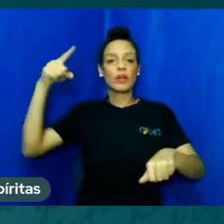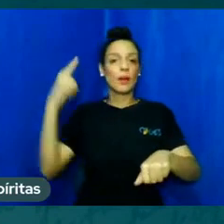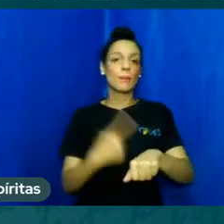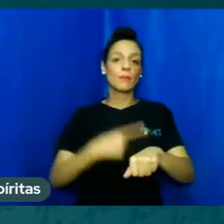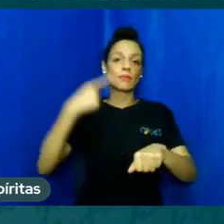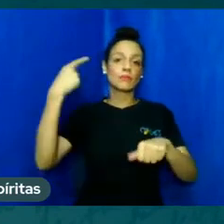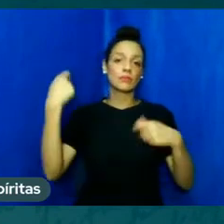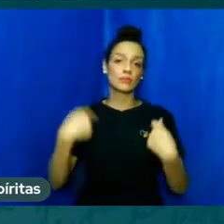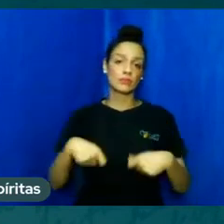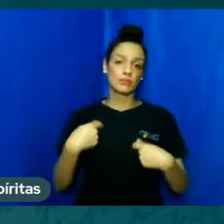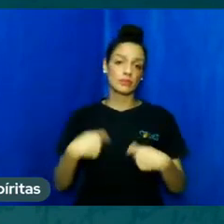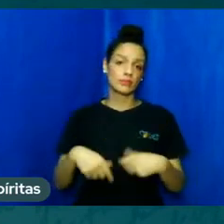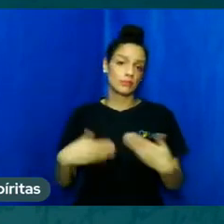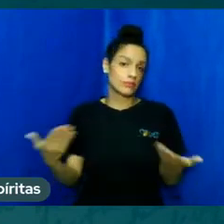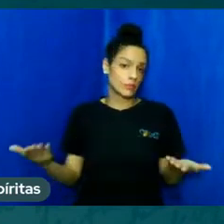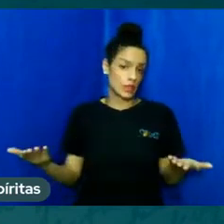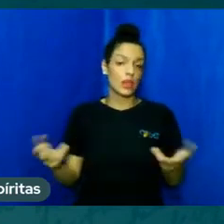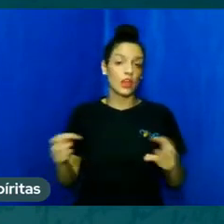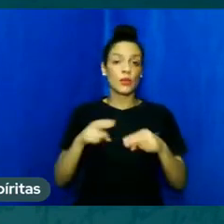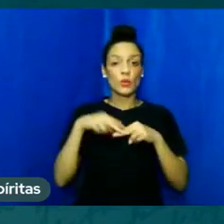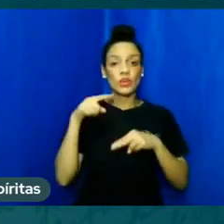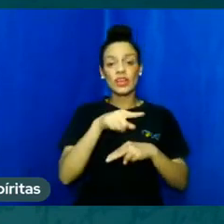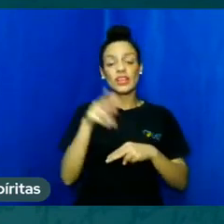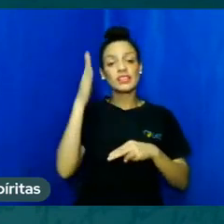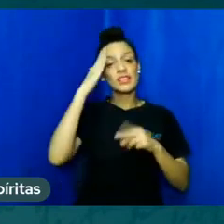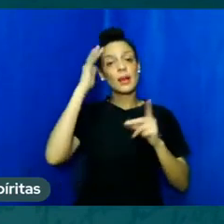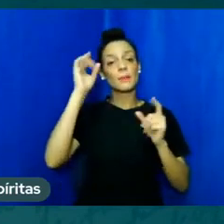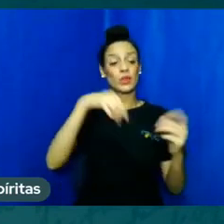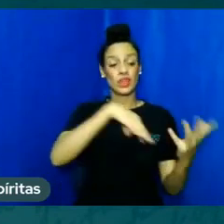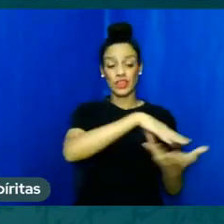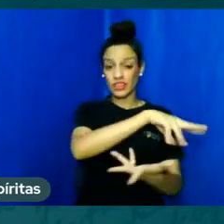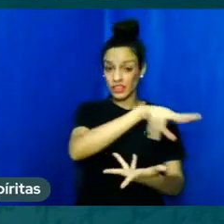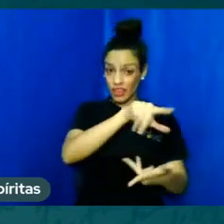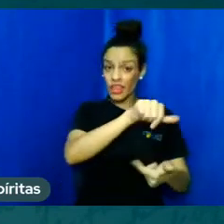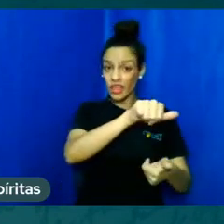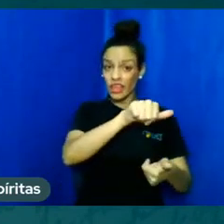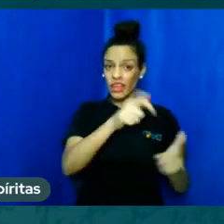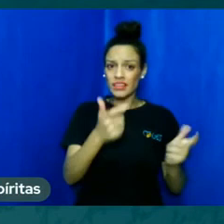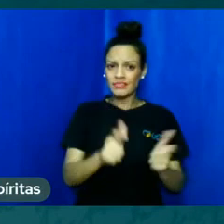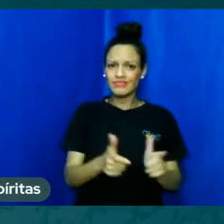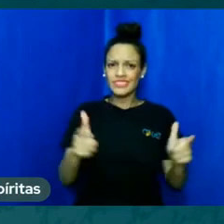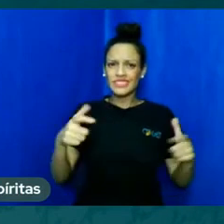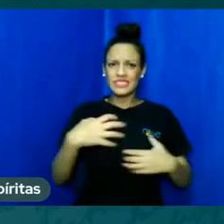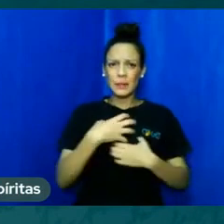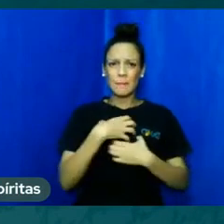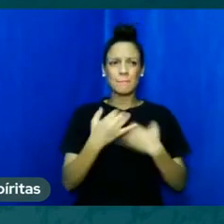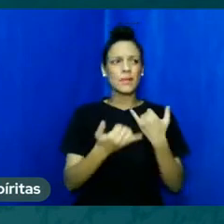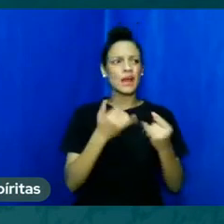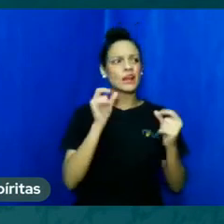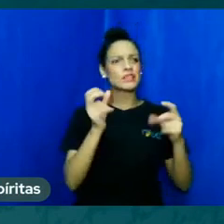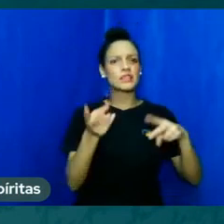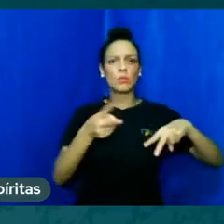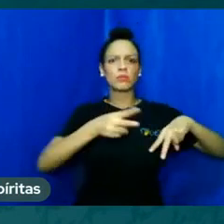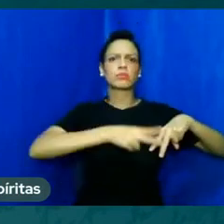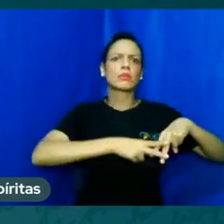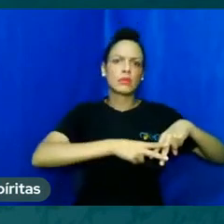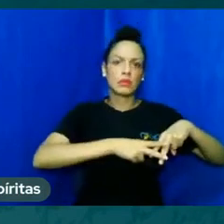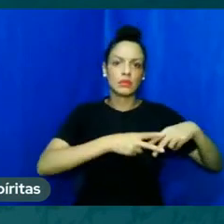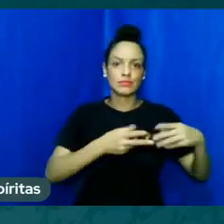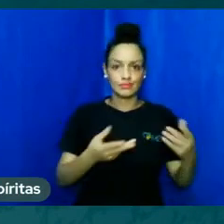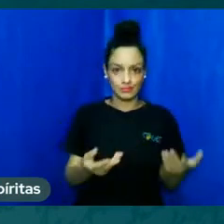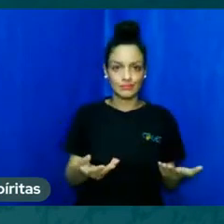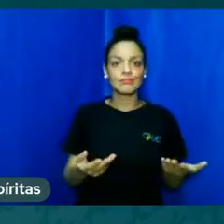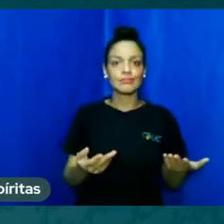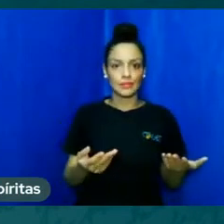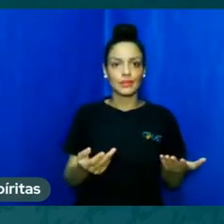prisão porque a terra pra muitos de nós é como uma espécie de prisão porque aqui a gente vem